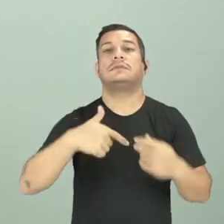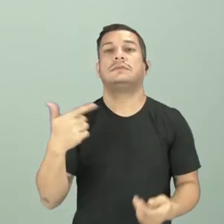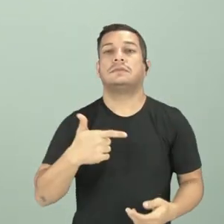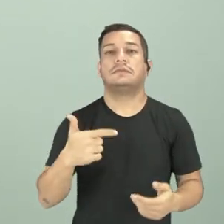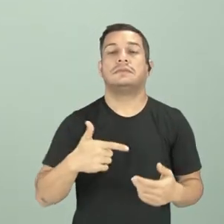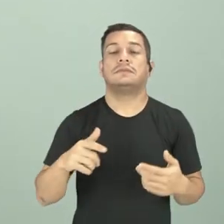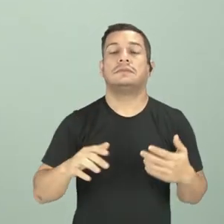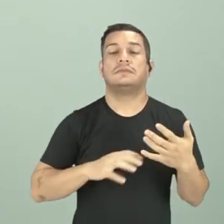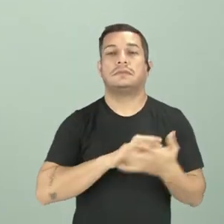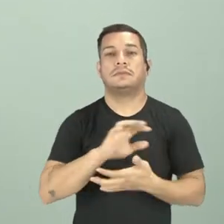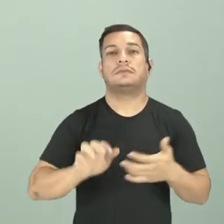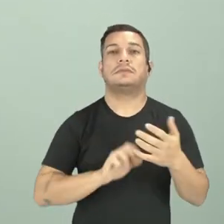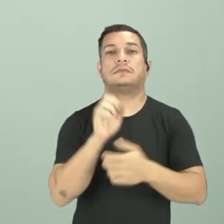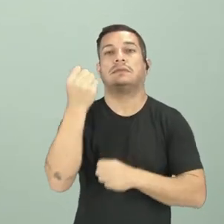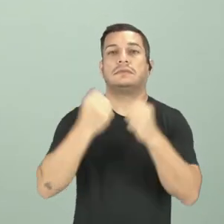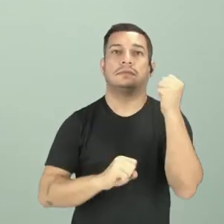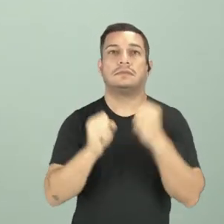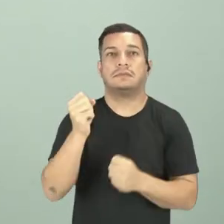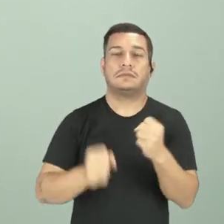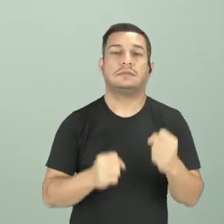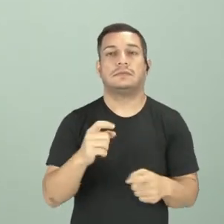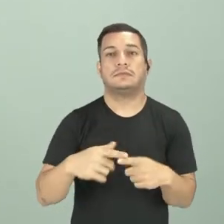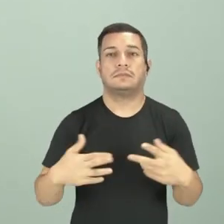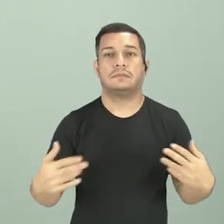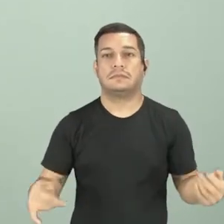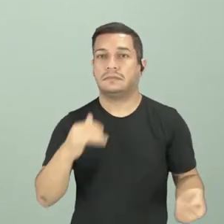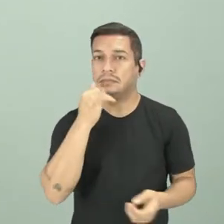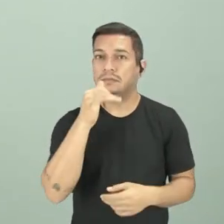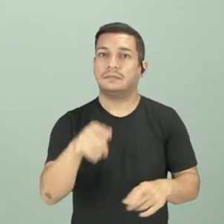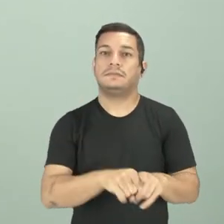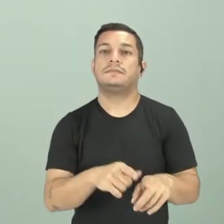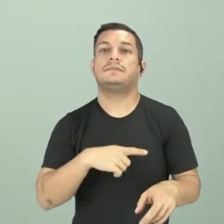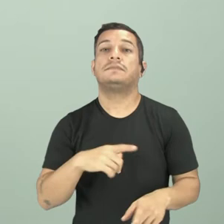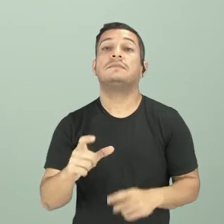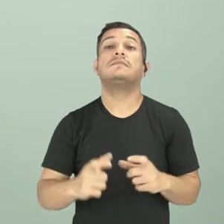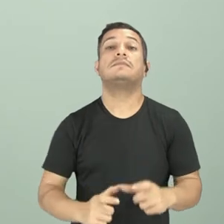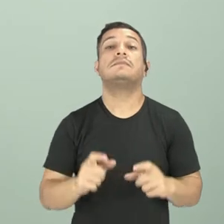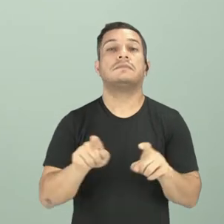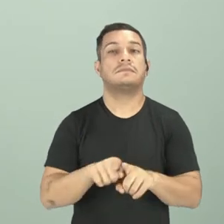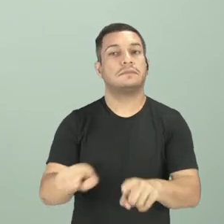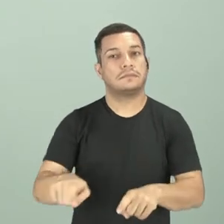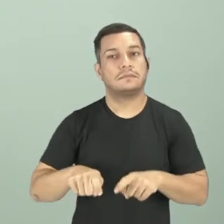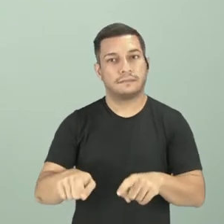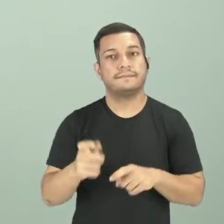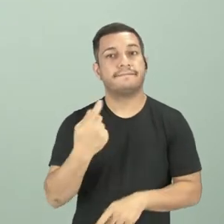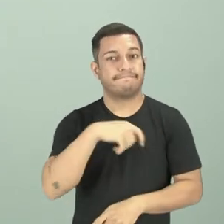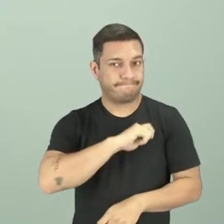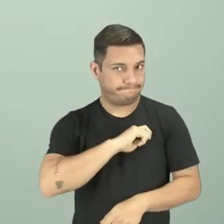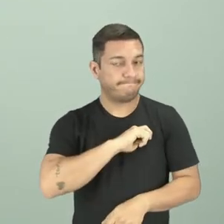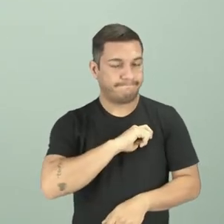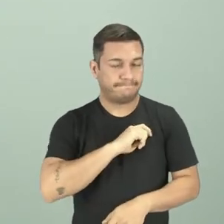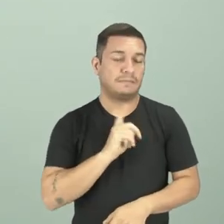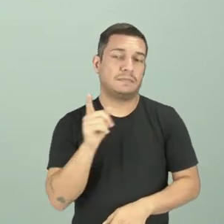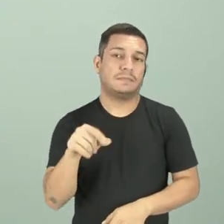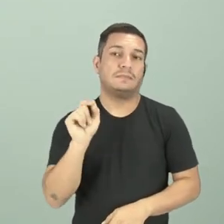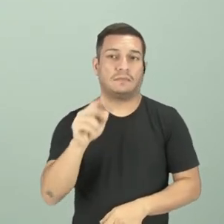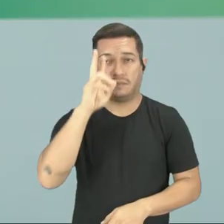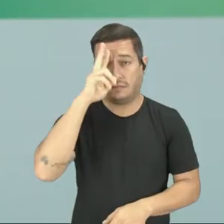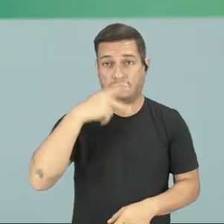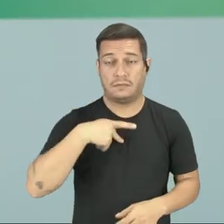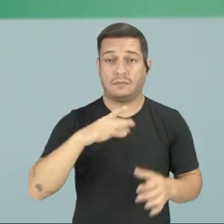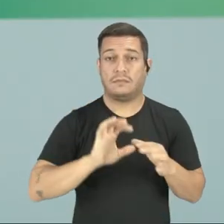Revolução Industrial. Então, novas matérias energéticas que existiam aonde? Nas colônias espanholas. Então, elas se tornarem